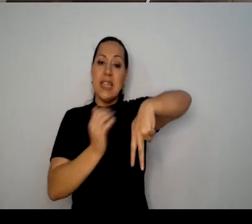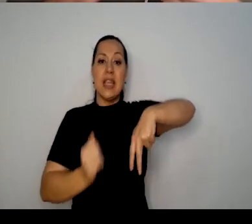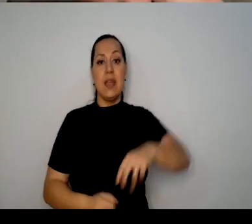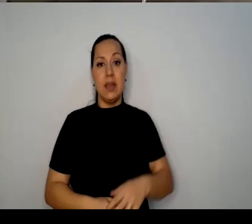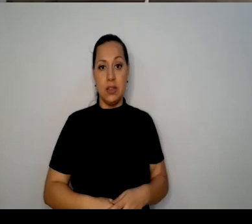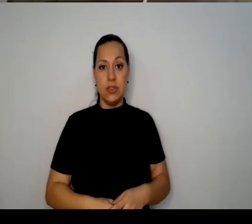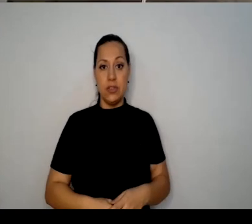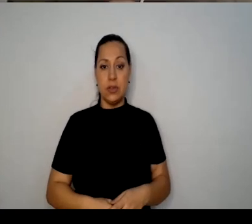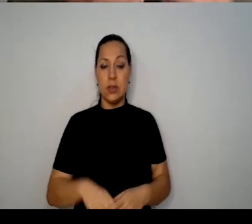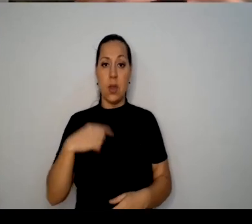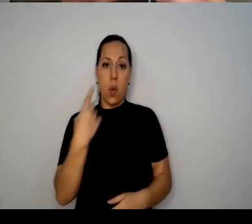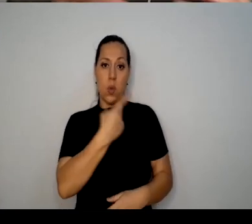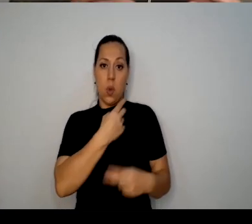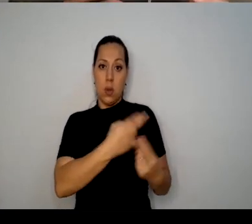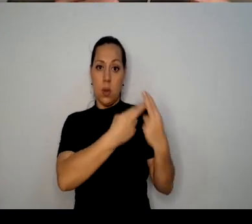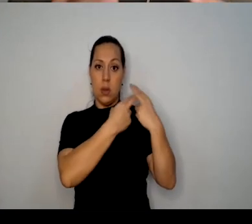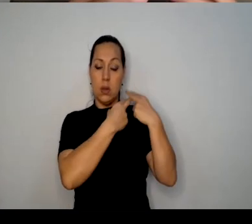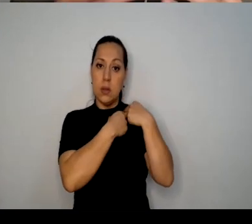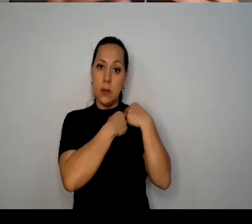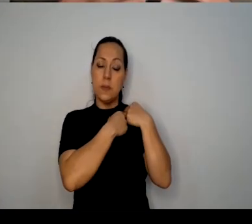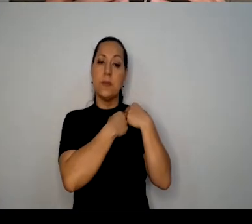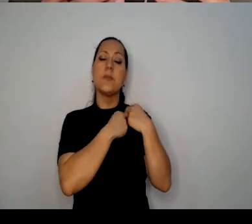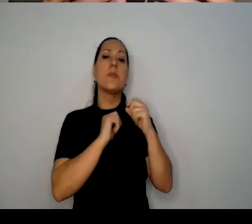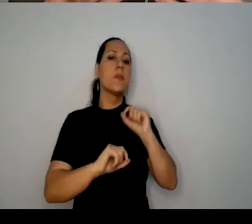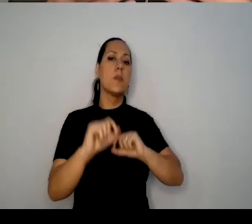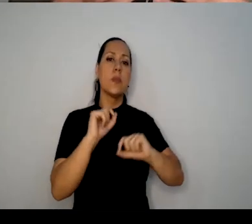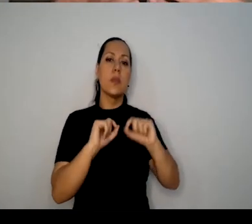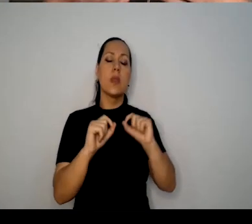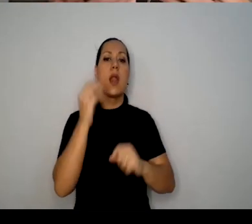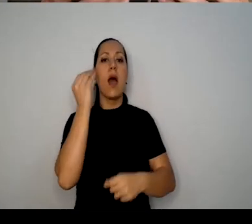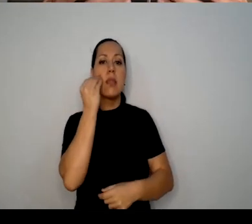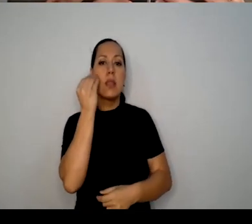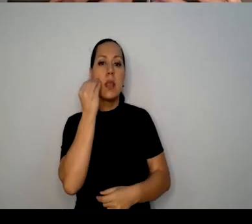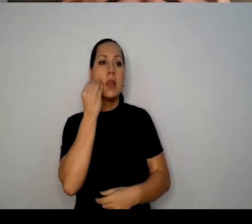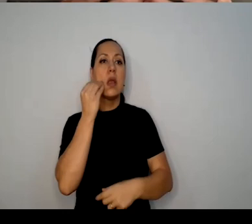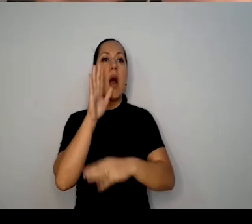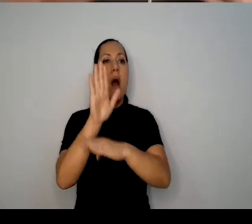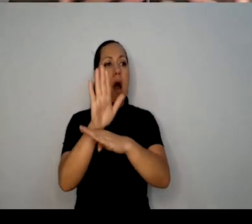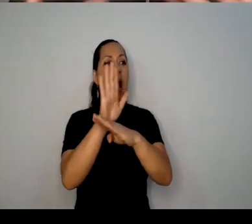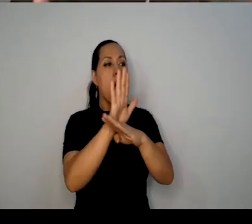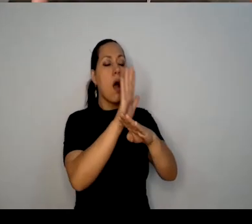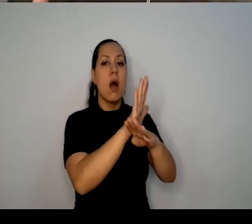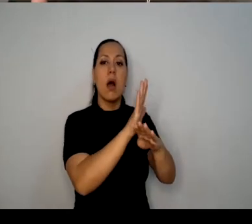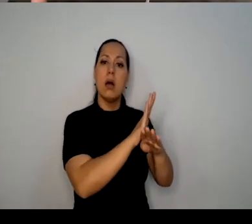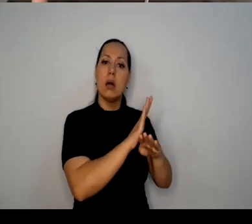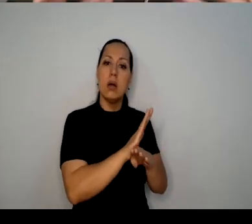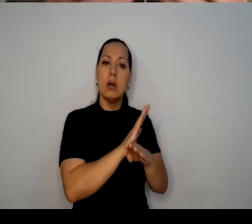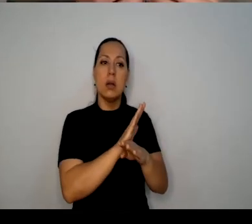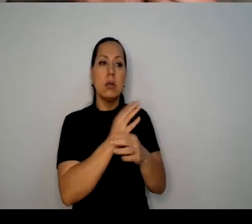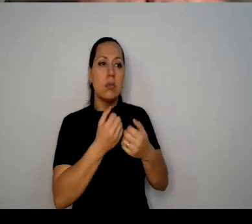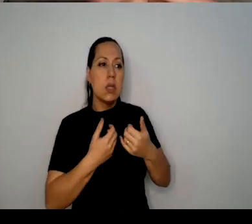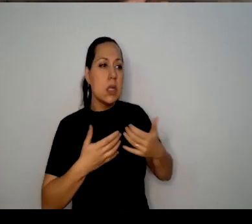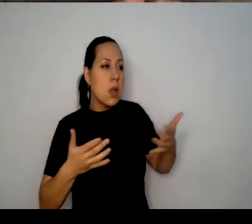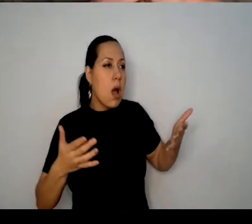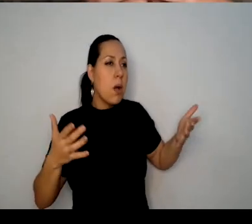a nossa tarefa a partir de então era tentar se abrir para escutar o mundo, se